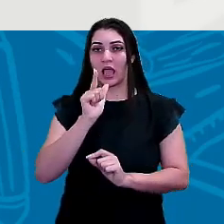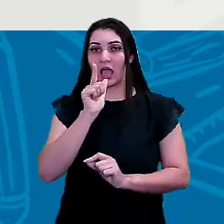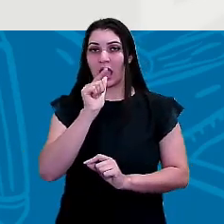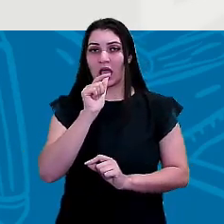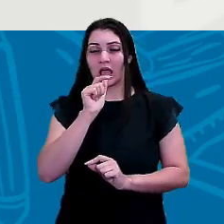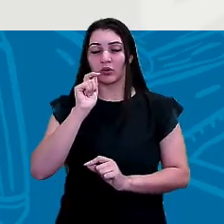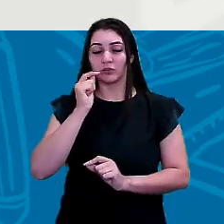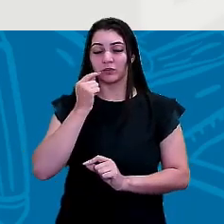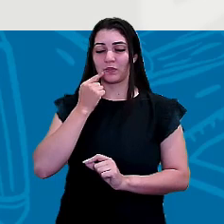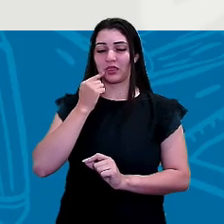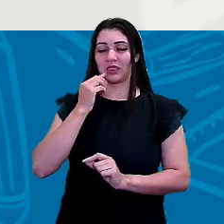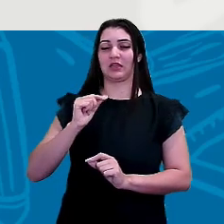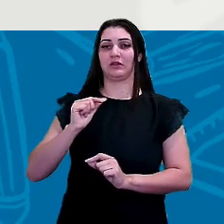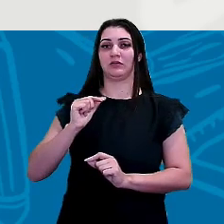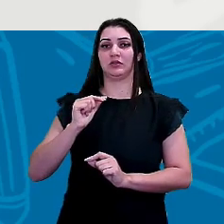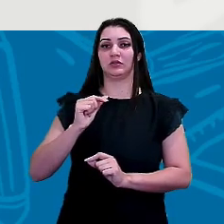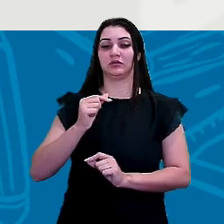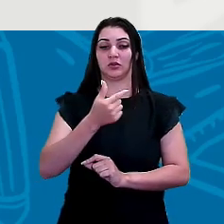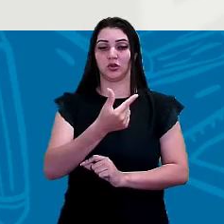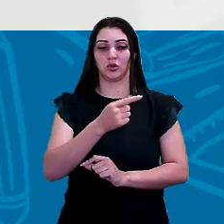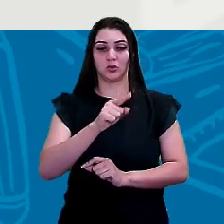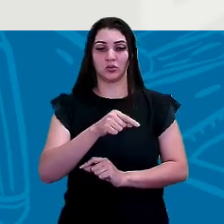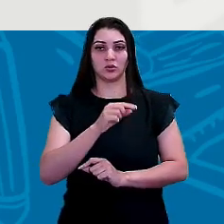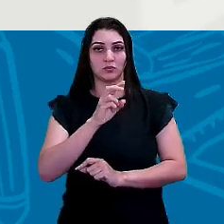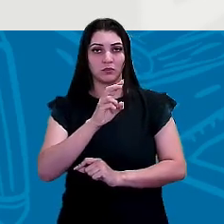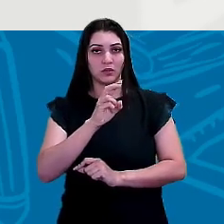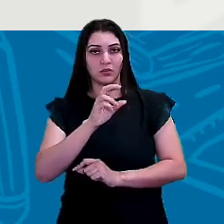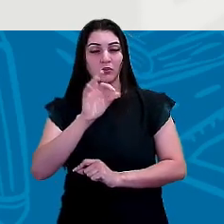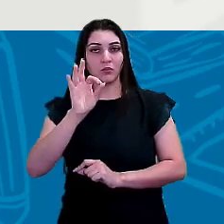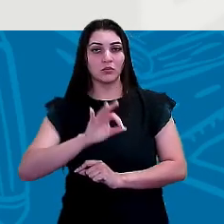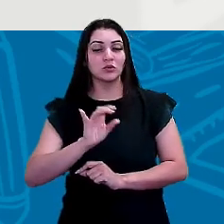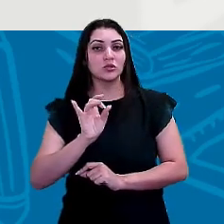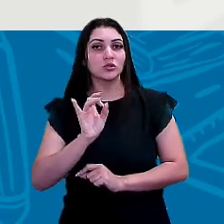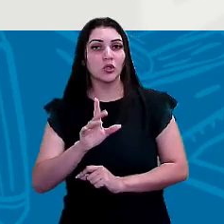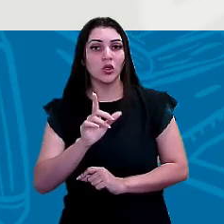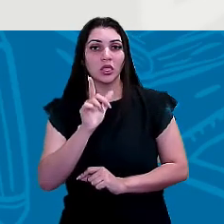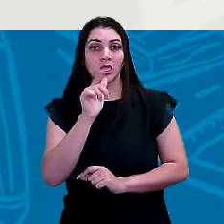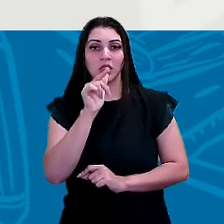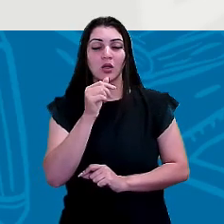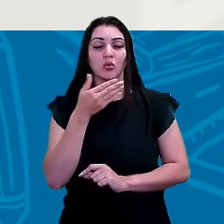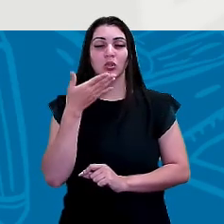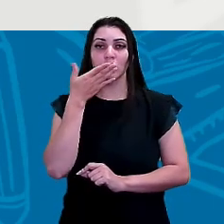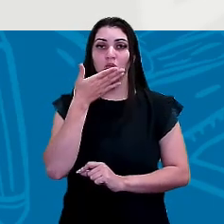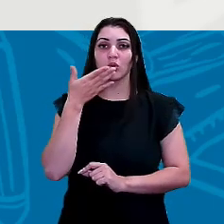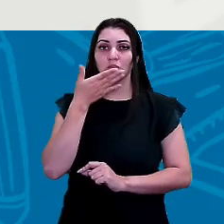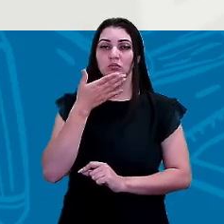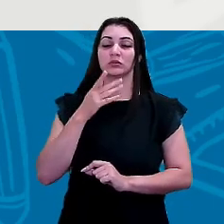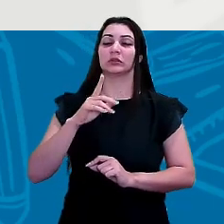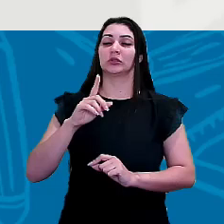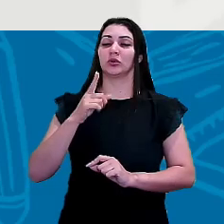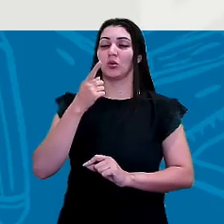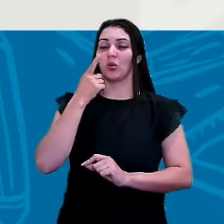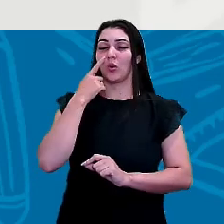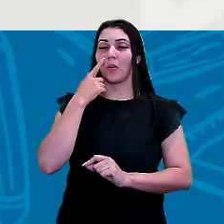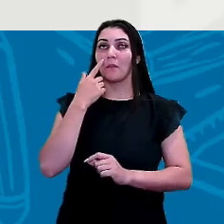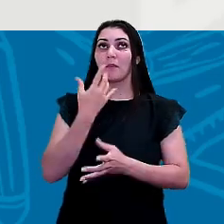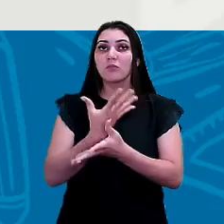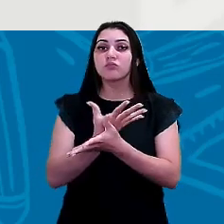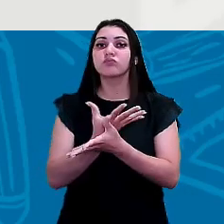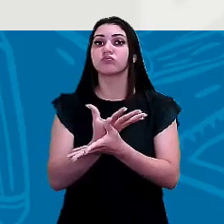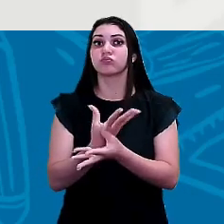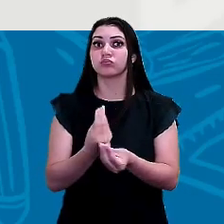e 2,5% apenas de água doce. Então você vê que, apesar de muito abundante